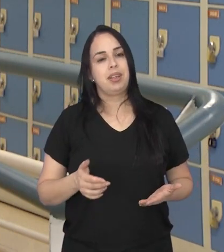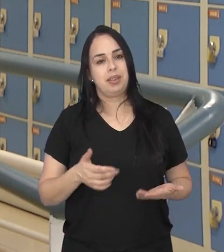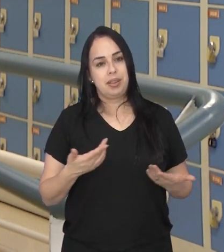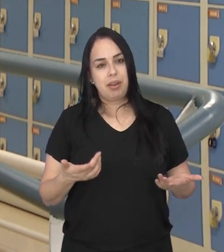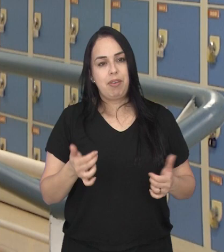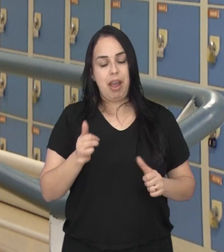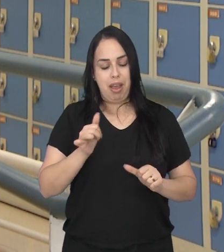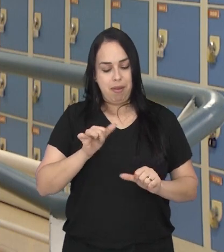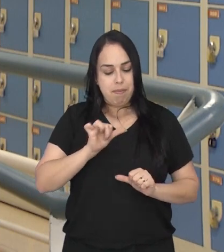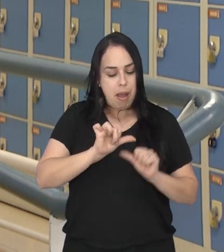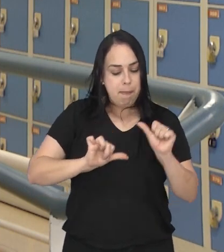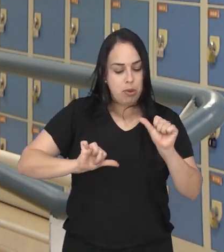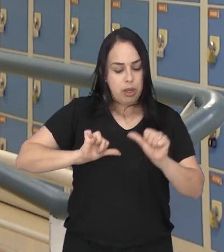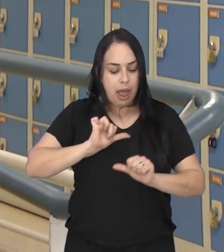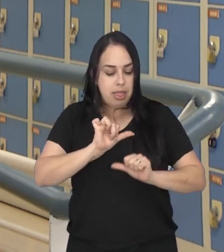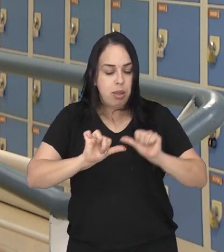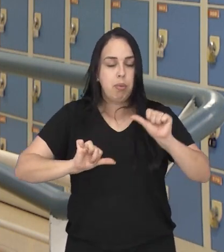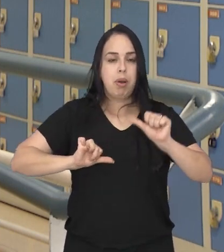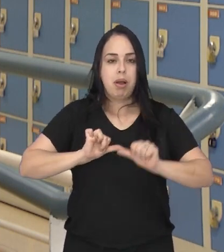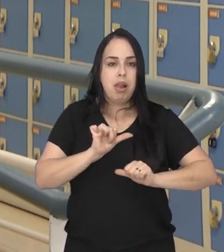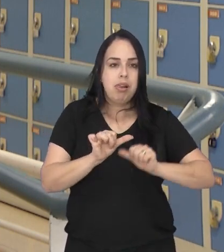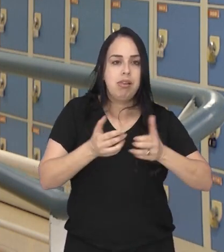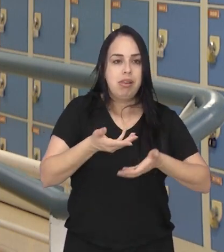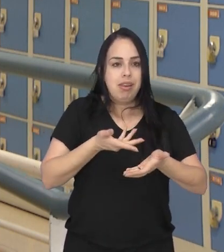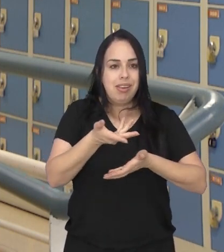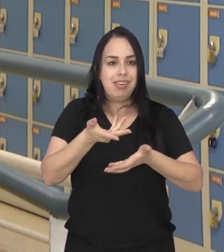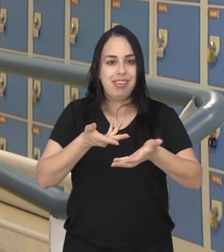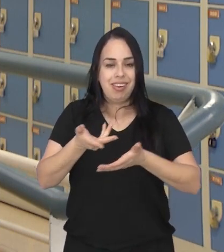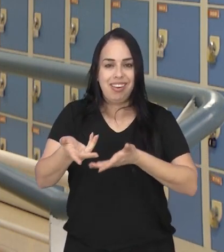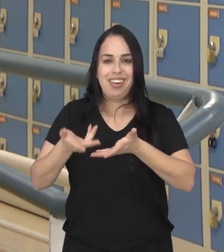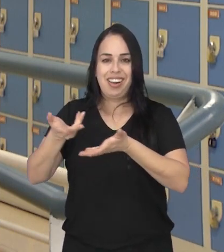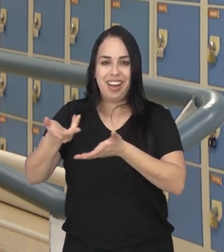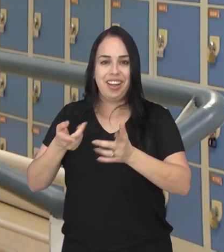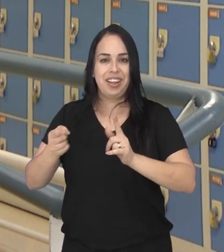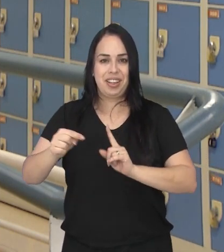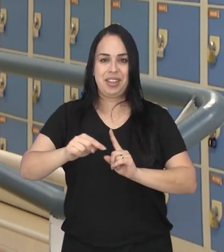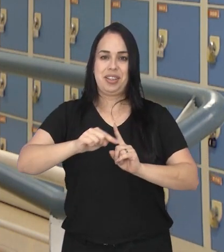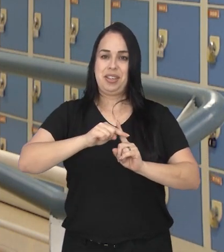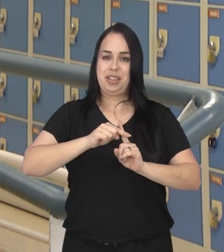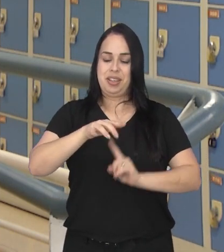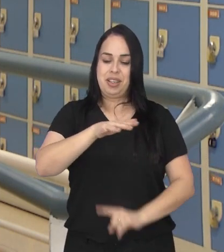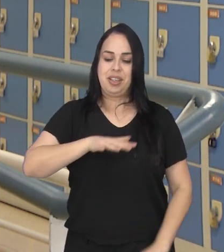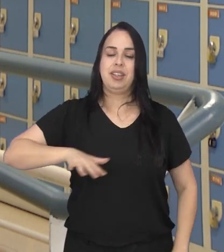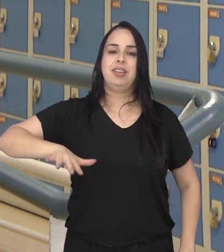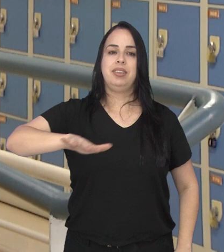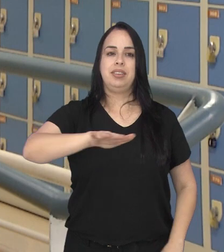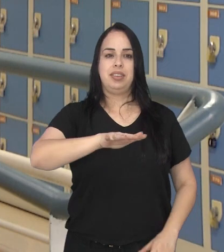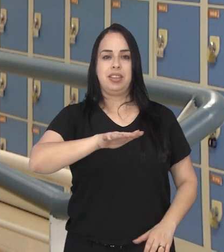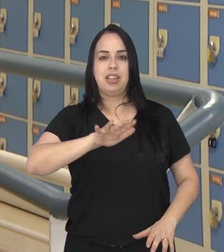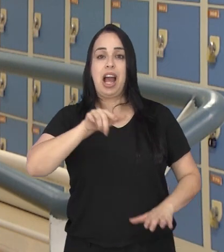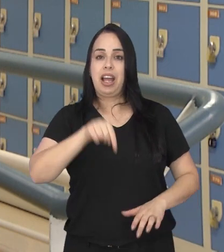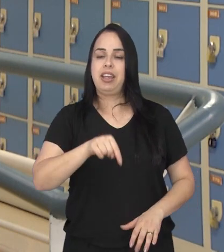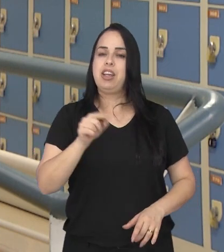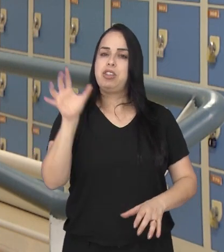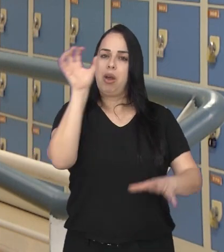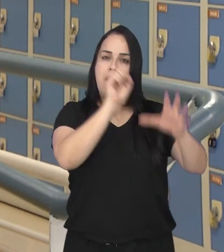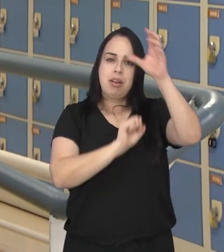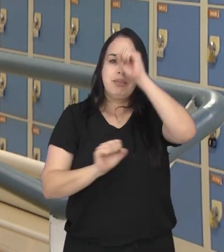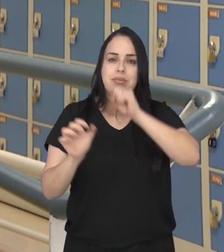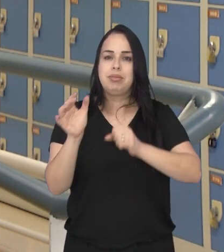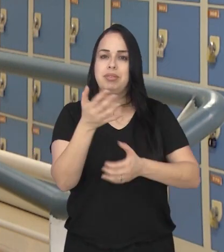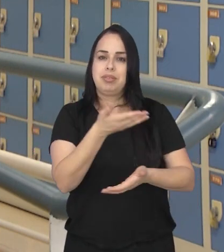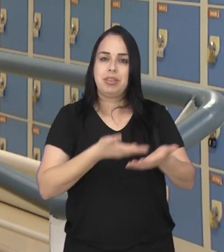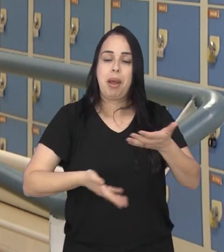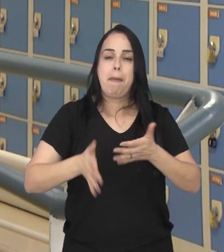isso, eles vão mudando as posturas, interagindo de uma maneira mais positiva para que esse espaço seja um espaço de aprendizagem,